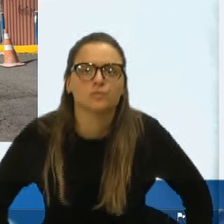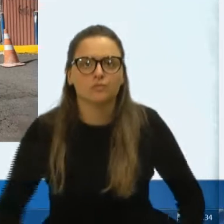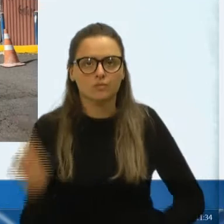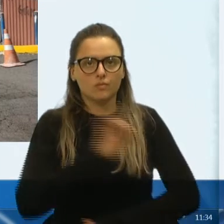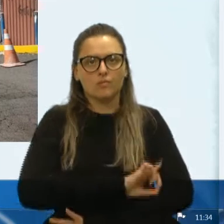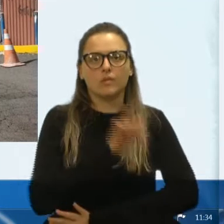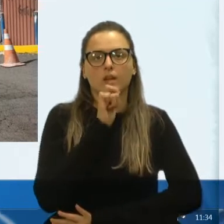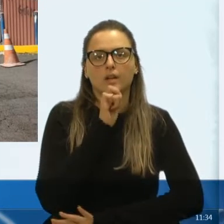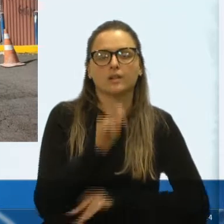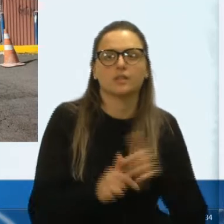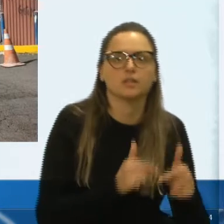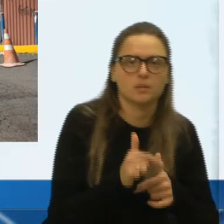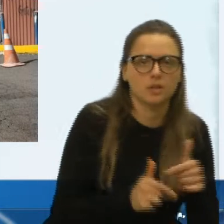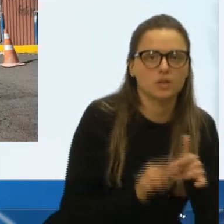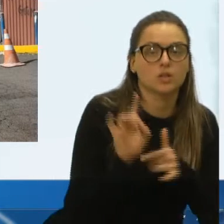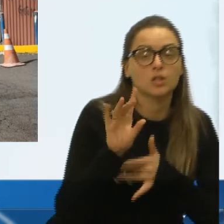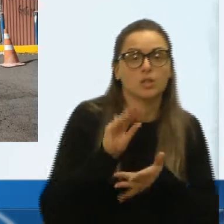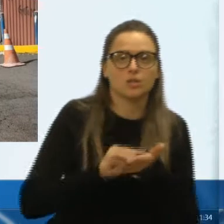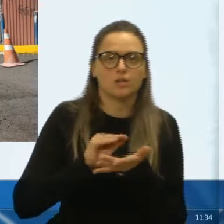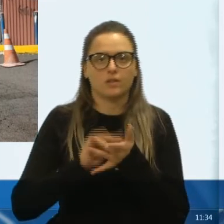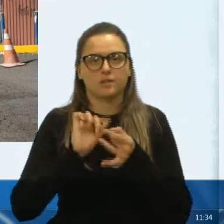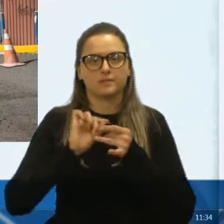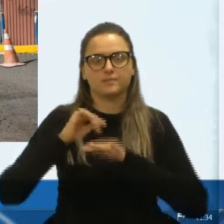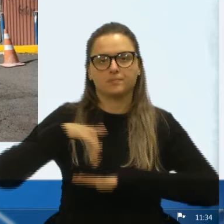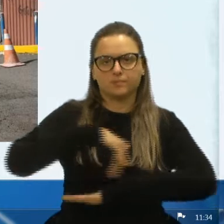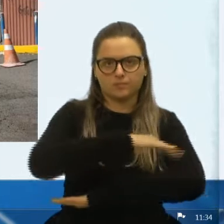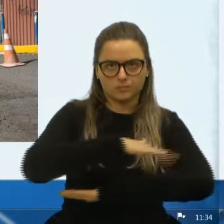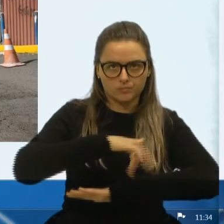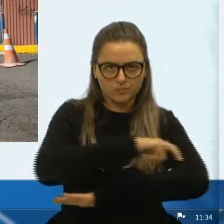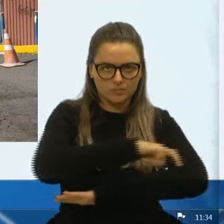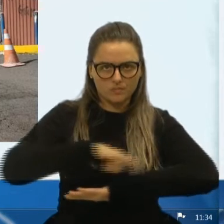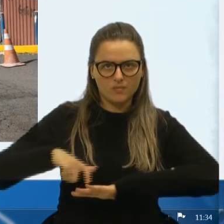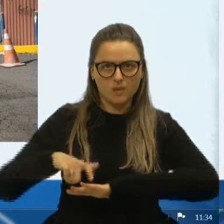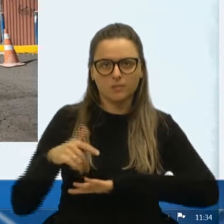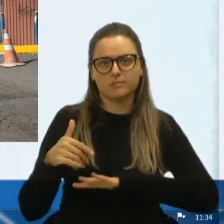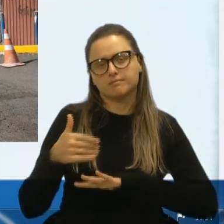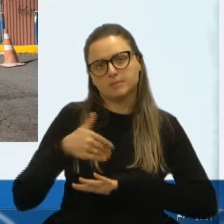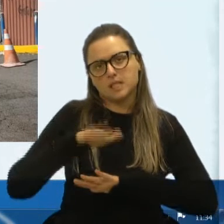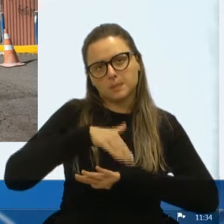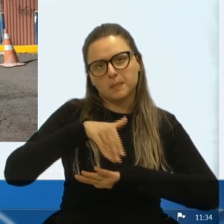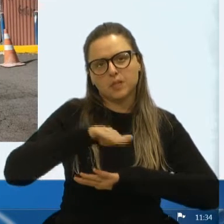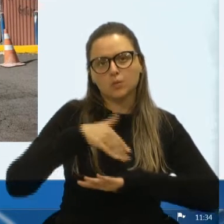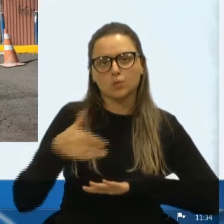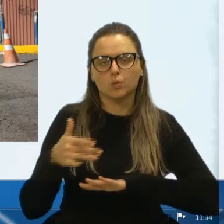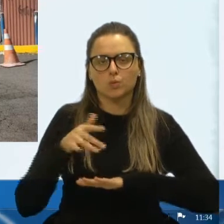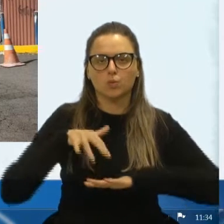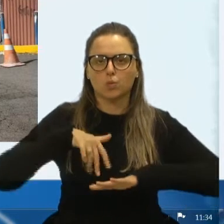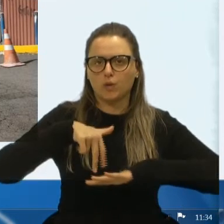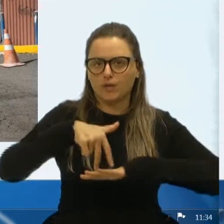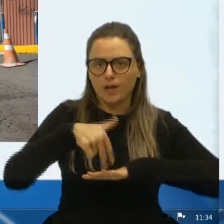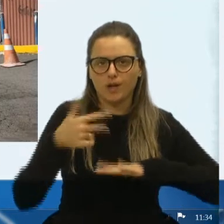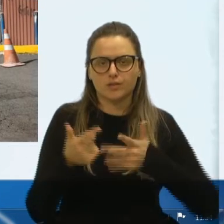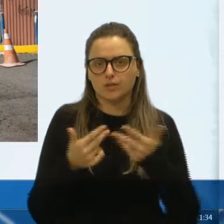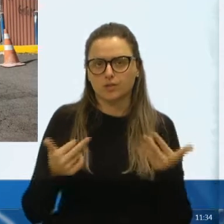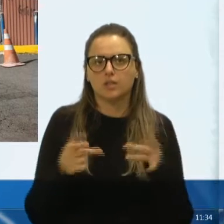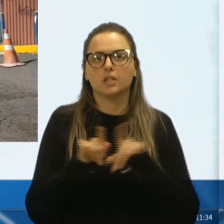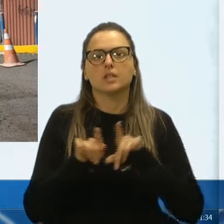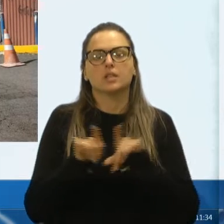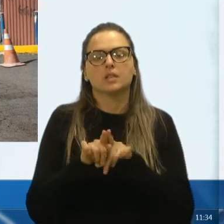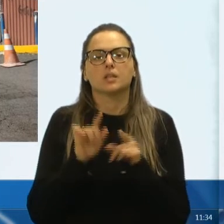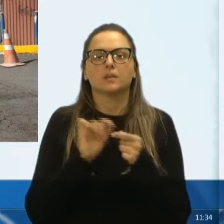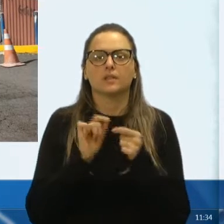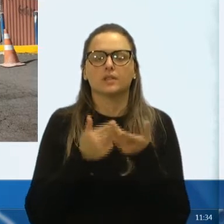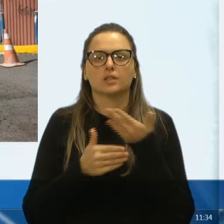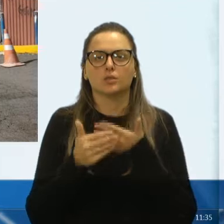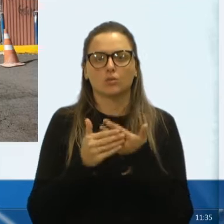só falta agora nós fazer a pintura da meia, divisão de faixa, e também os meio-fio ali,